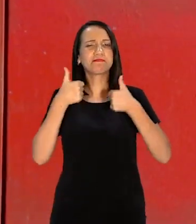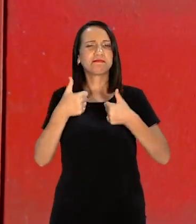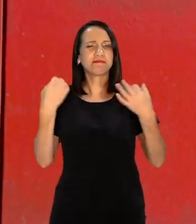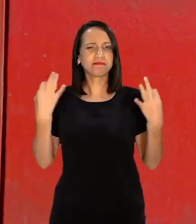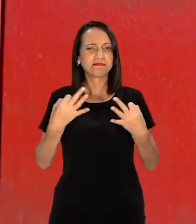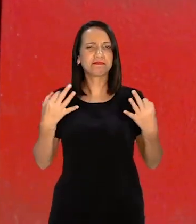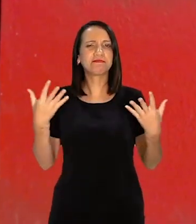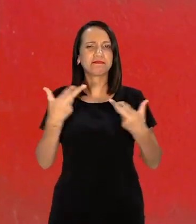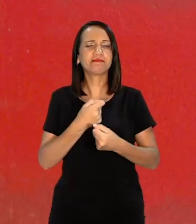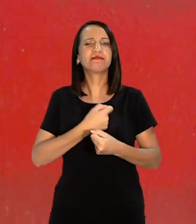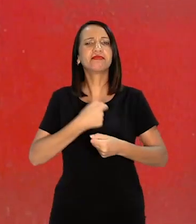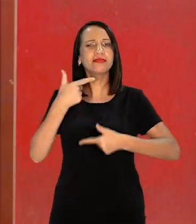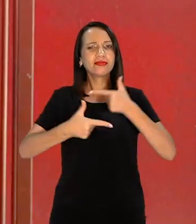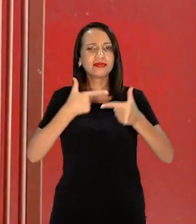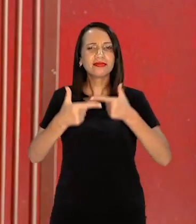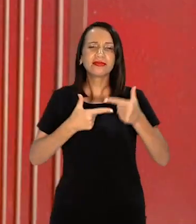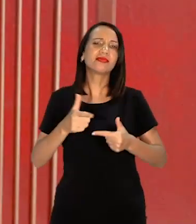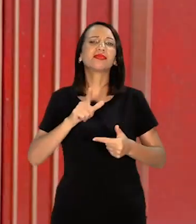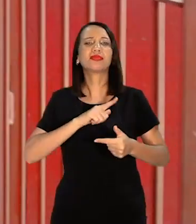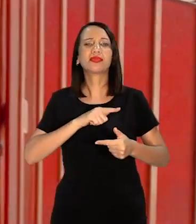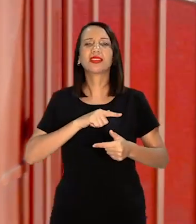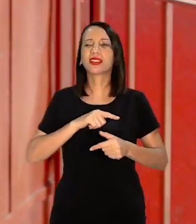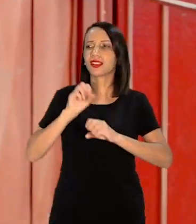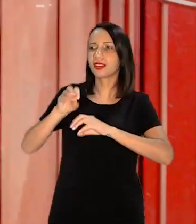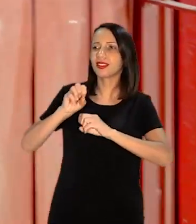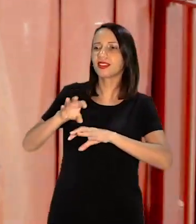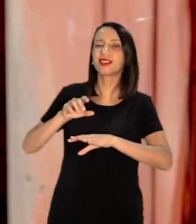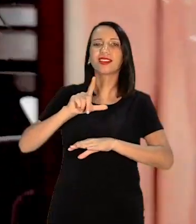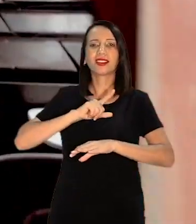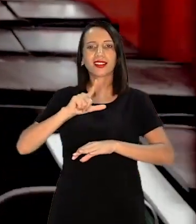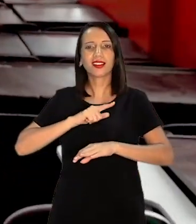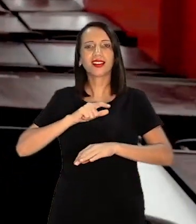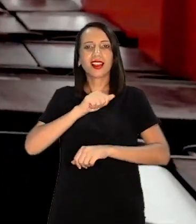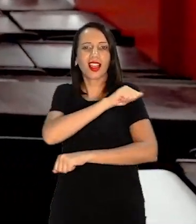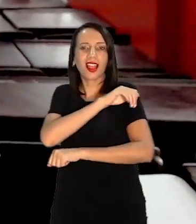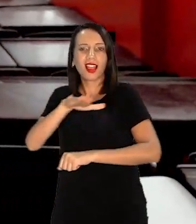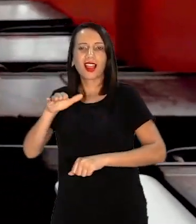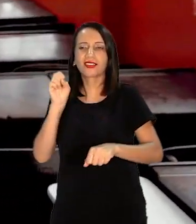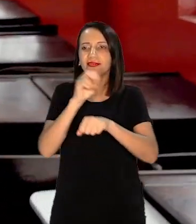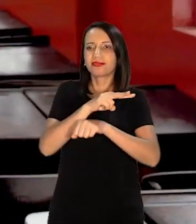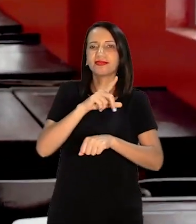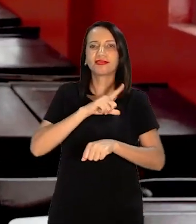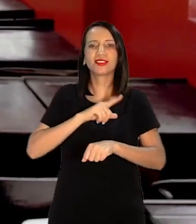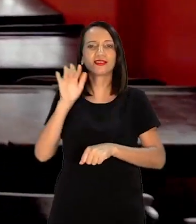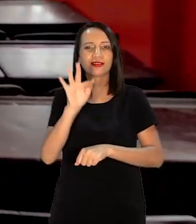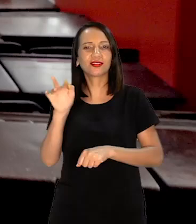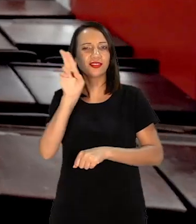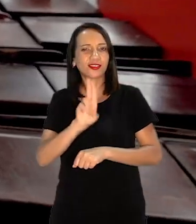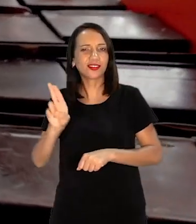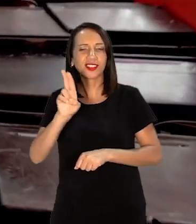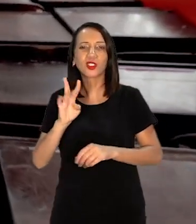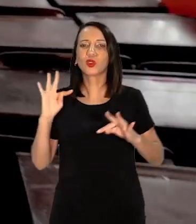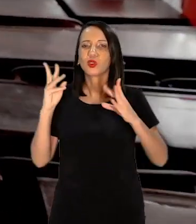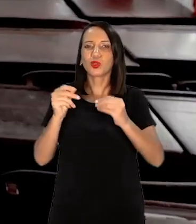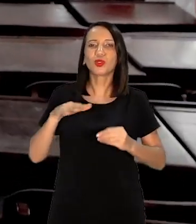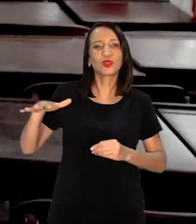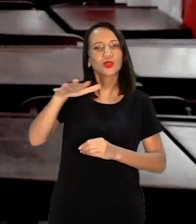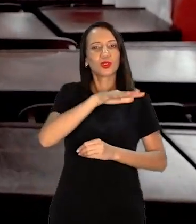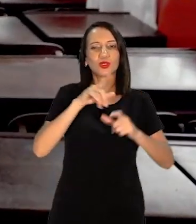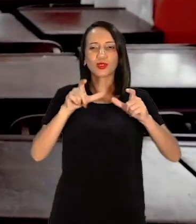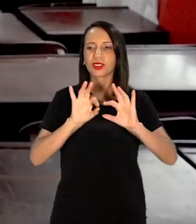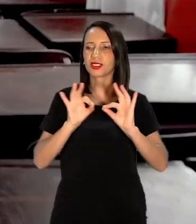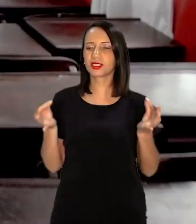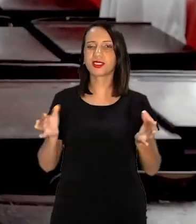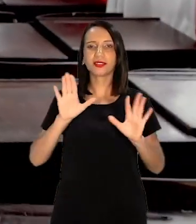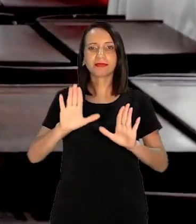Entra numa grande sala de aula A trabalha os alunos para entrar na universidade, faz tudo aqui na periferia Mas